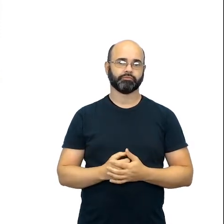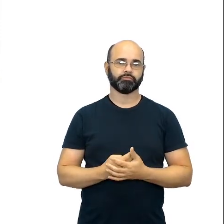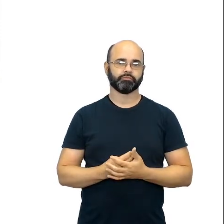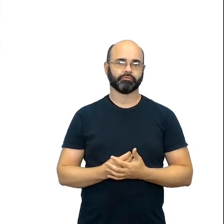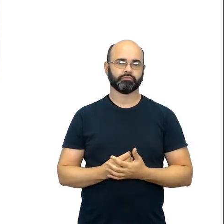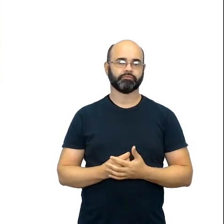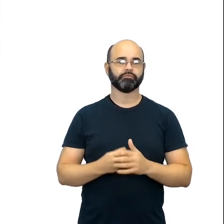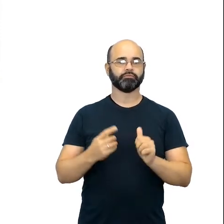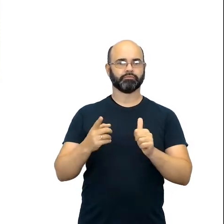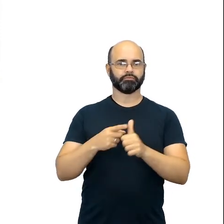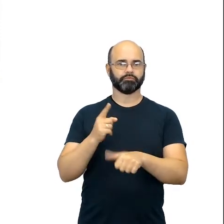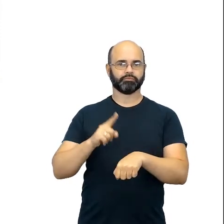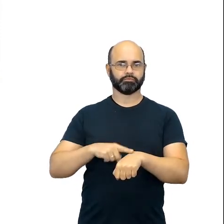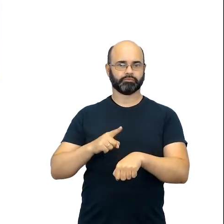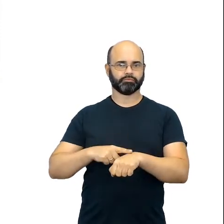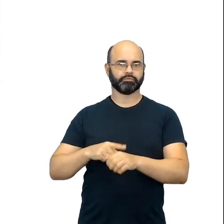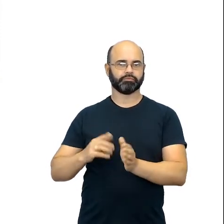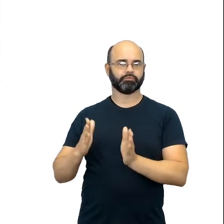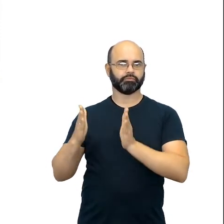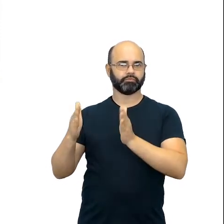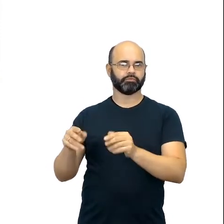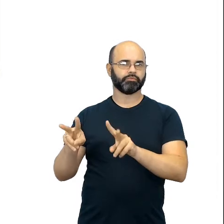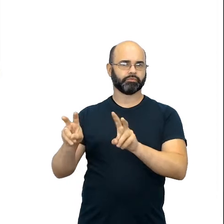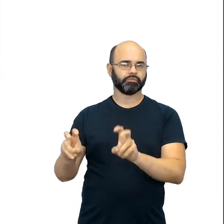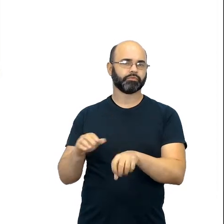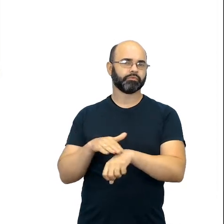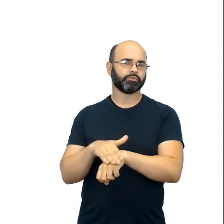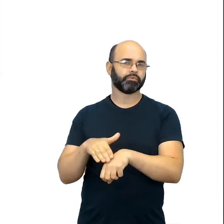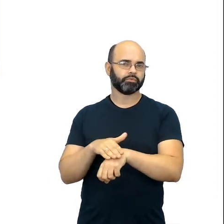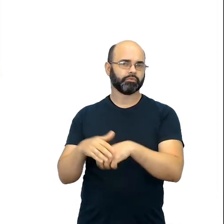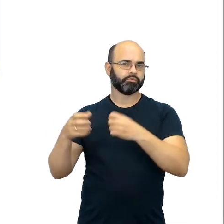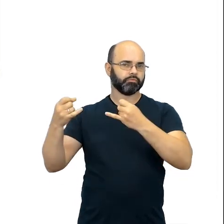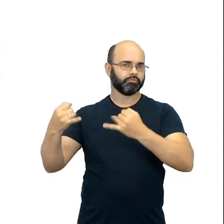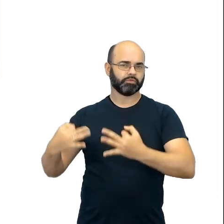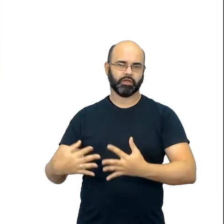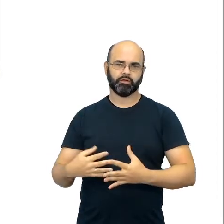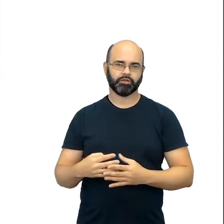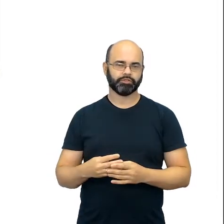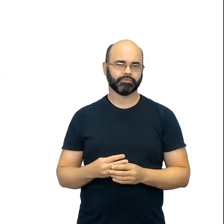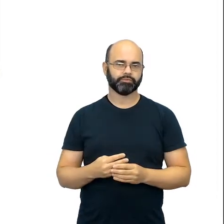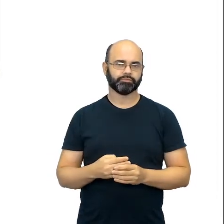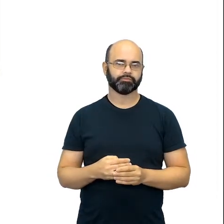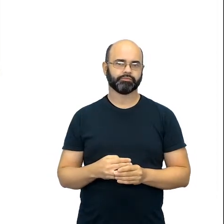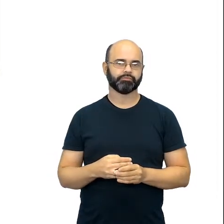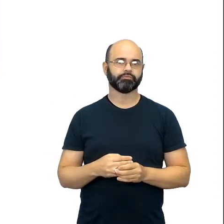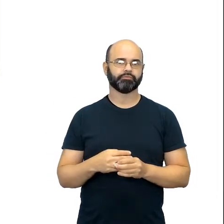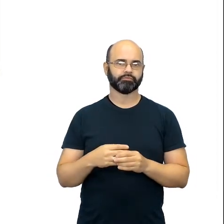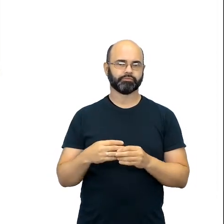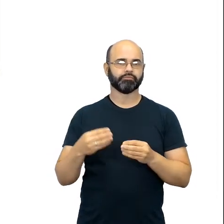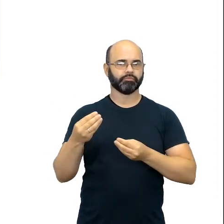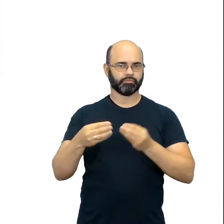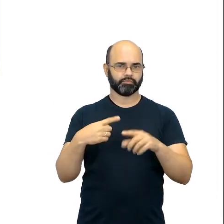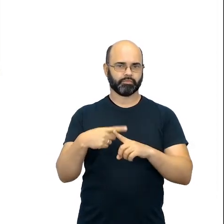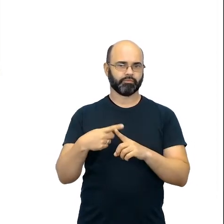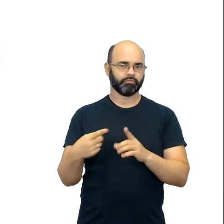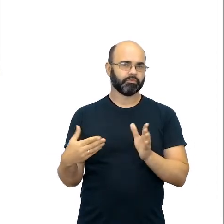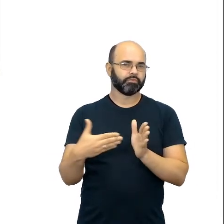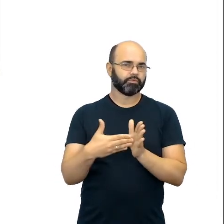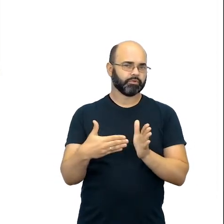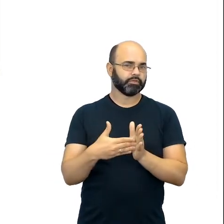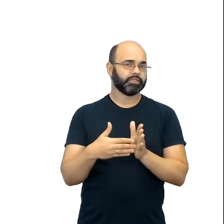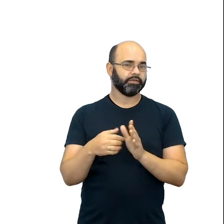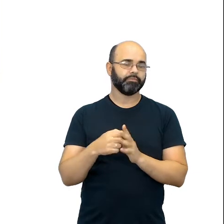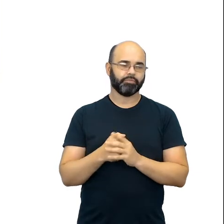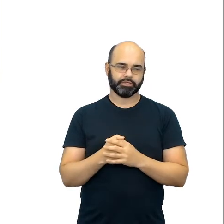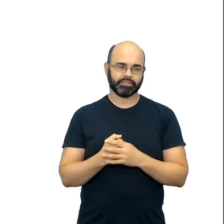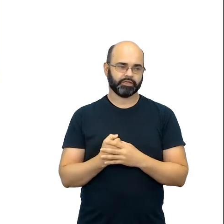O primeiro momento vai falar um pouquinho sobre as formações do programa de recuperação e aprofundamento de ciências da natureza no